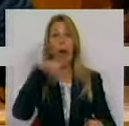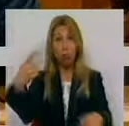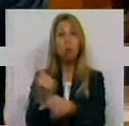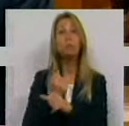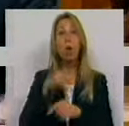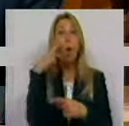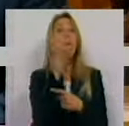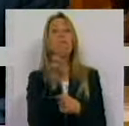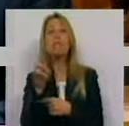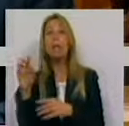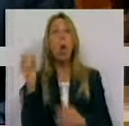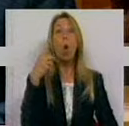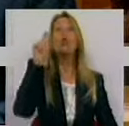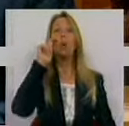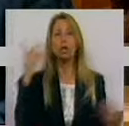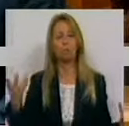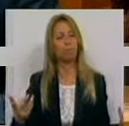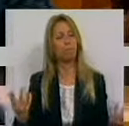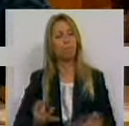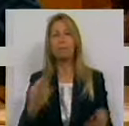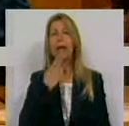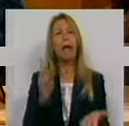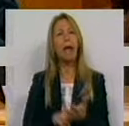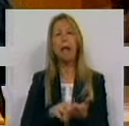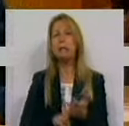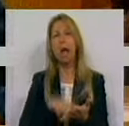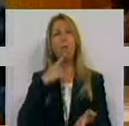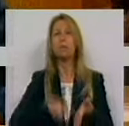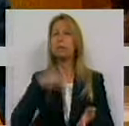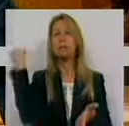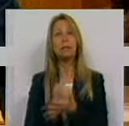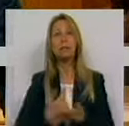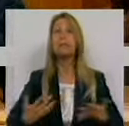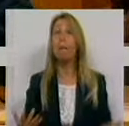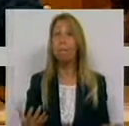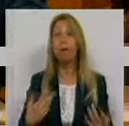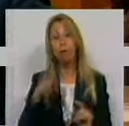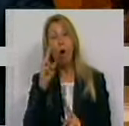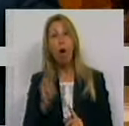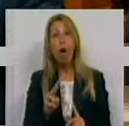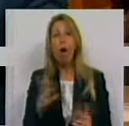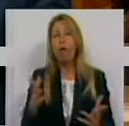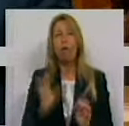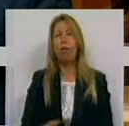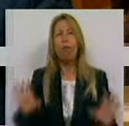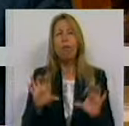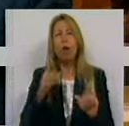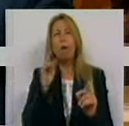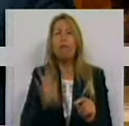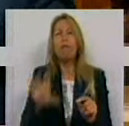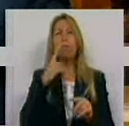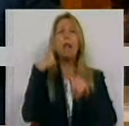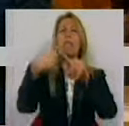e o turista têm sempre razão, encaramos de forma muito diferente a política das taxas e das taxinhas,